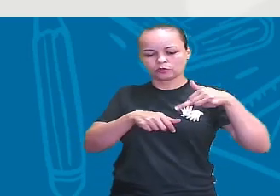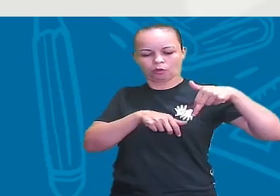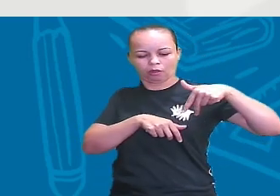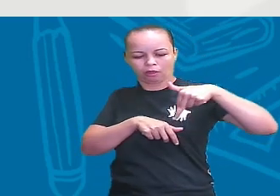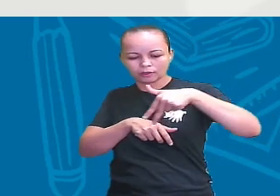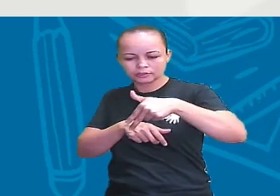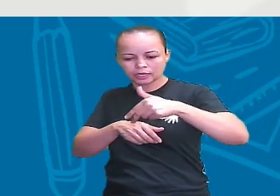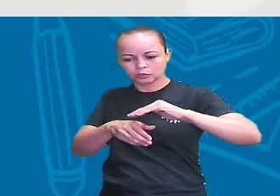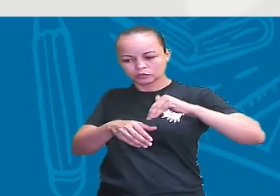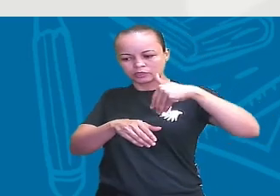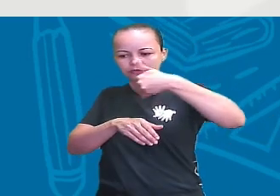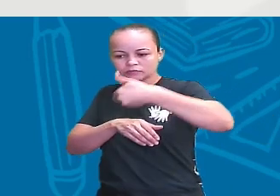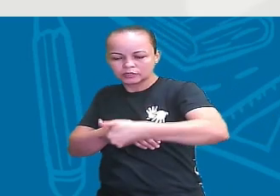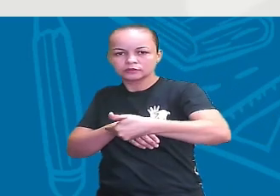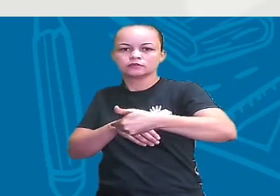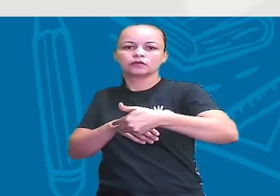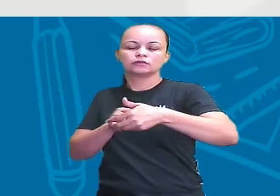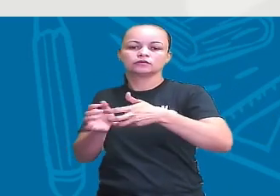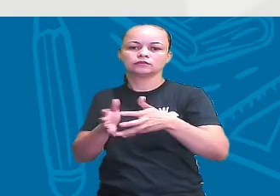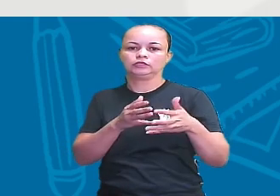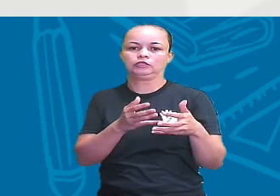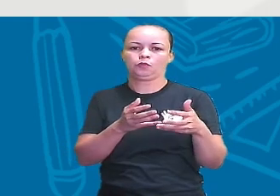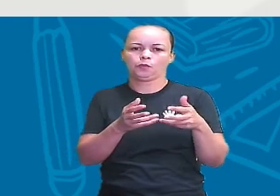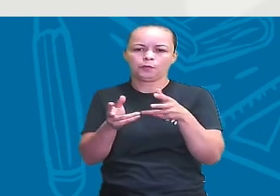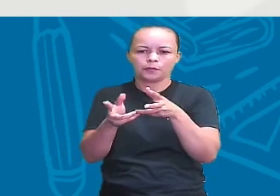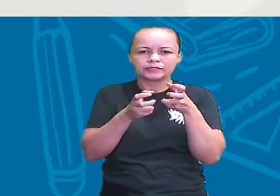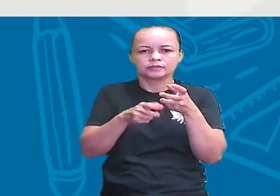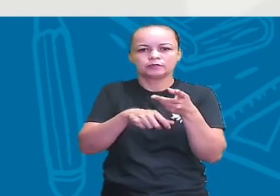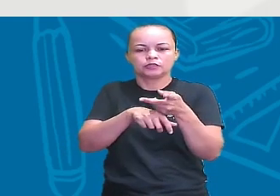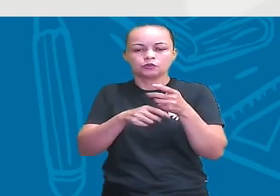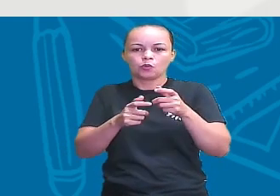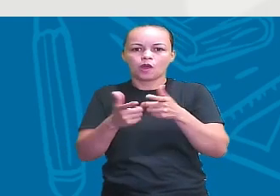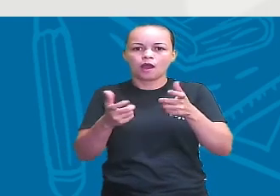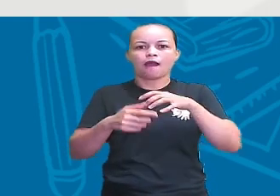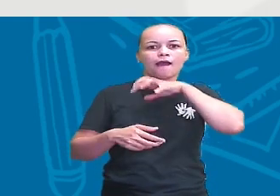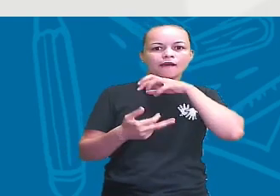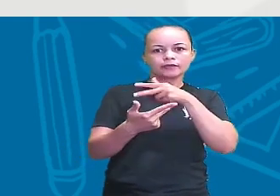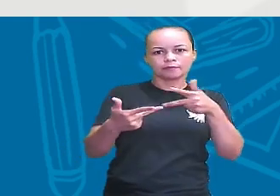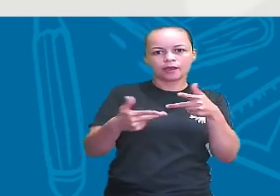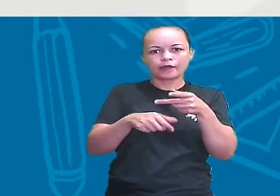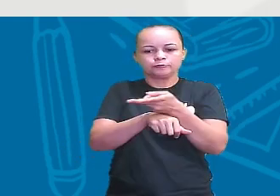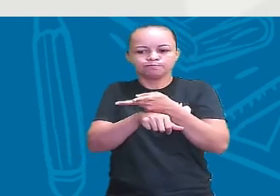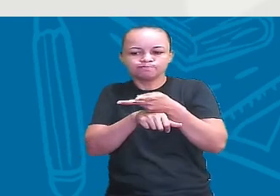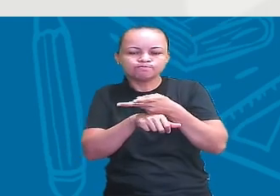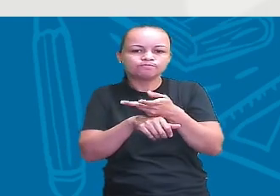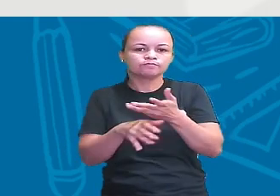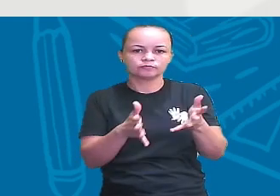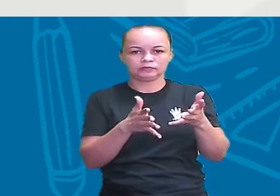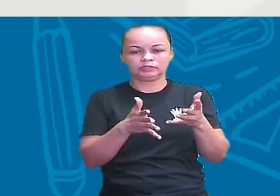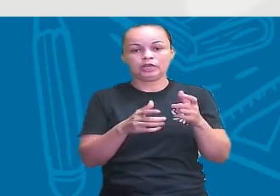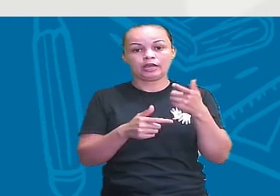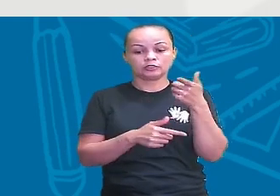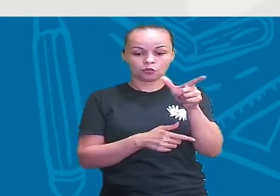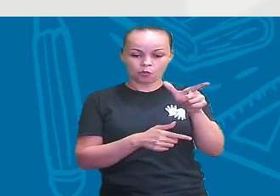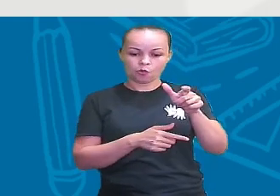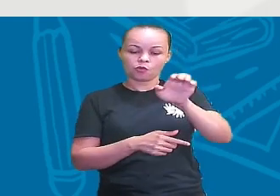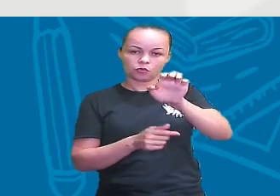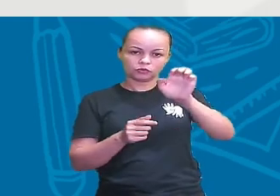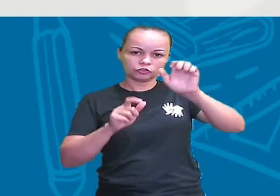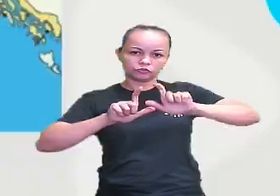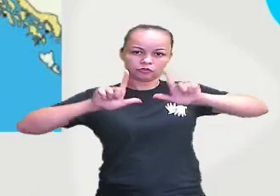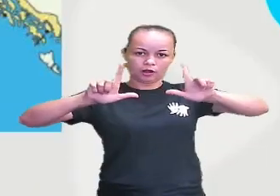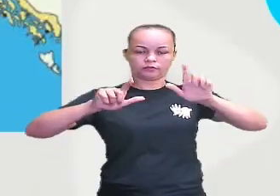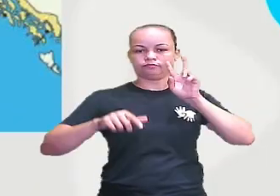esse trajeto a pé, tá? E perseguindo grandes animais. Aí, no próximo slide, a gente vai poder ver aí. Nessa imagem,